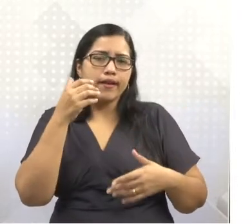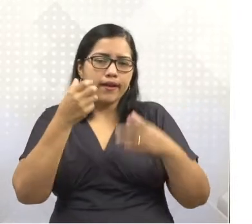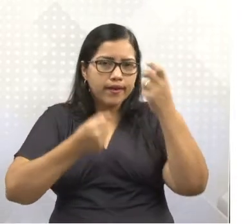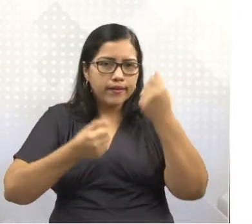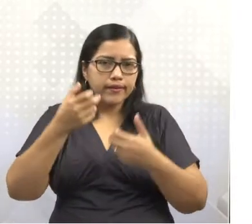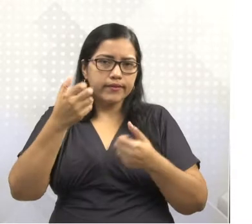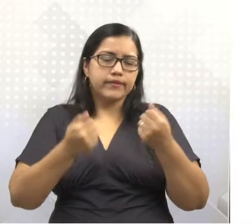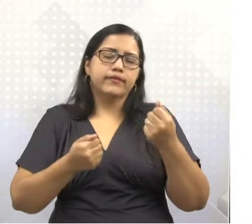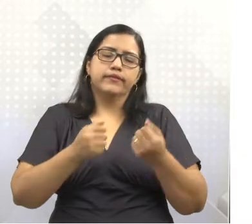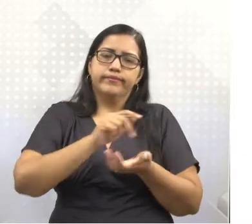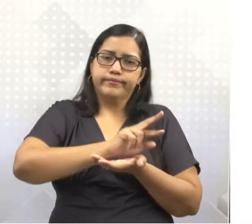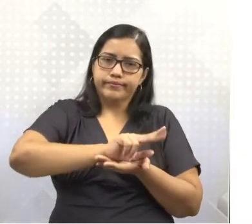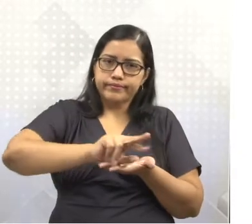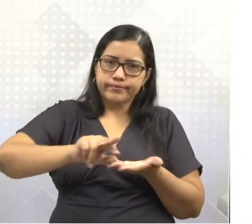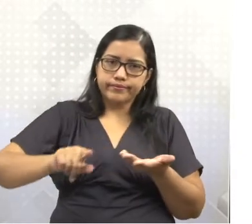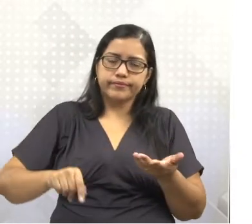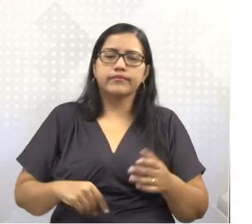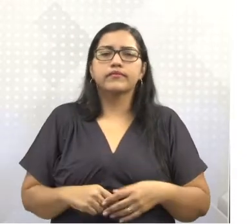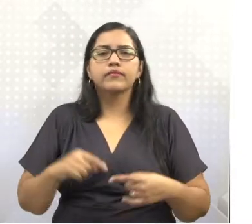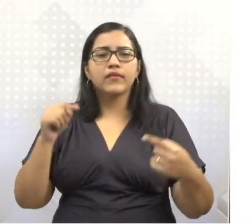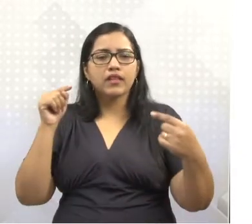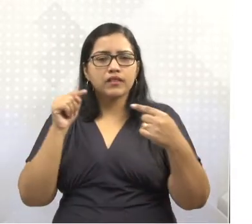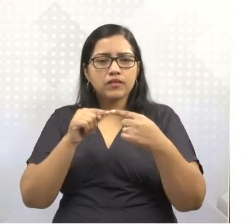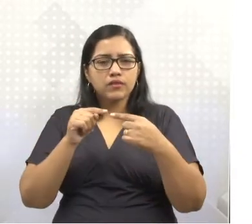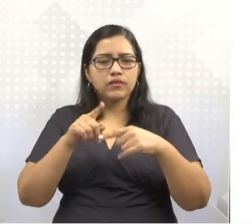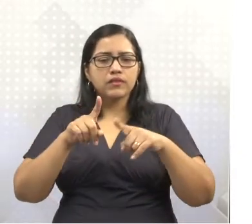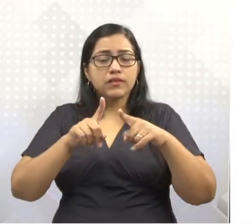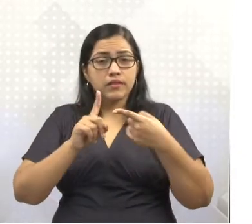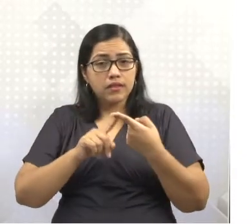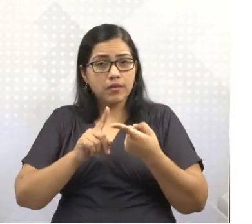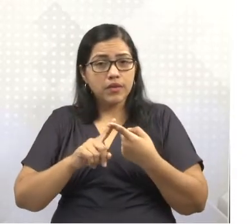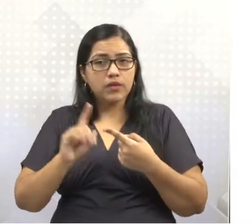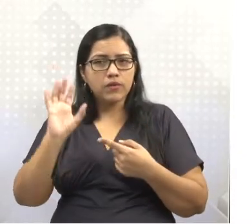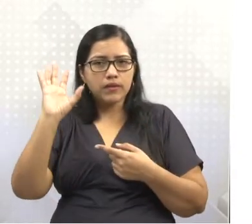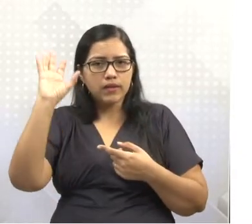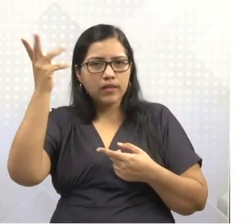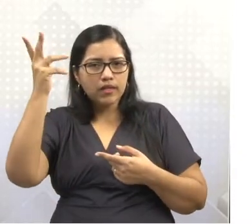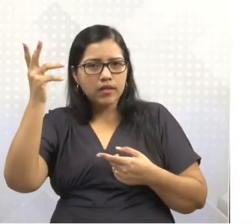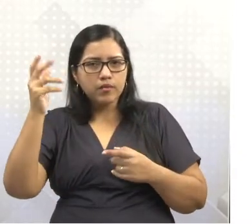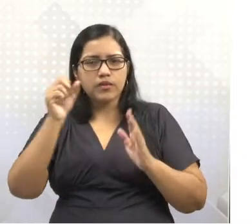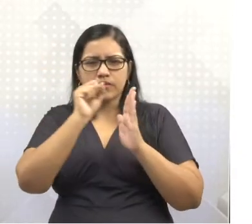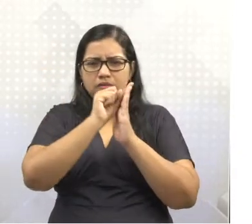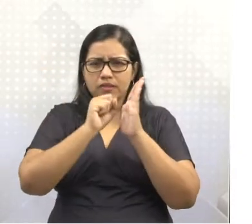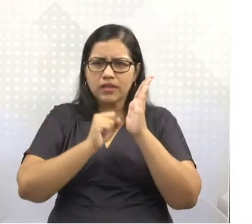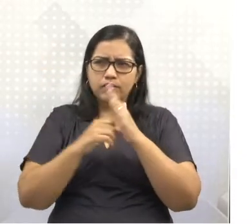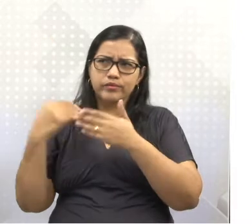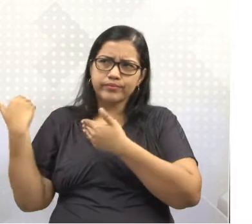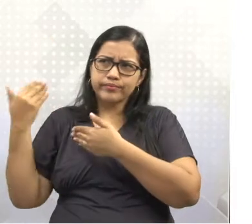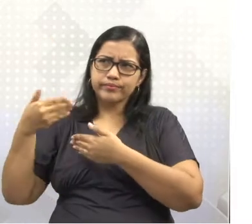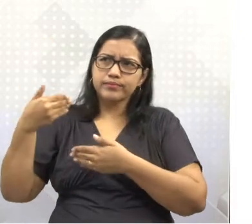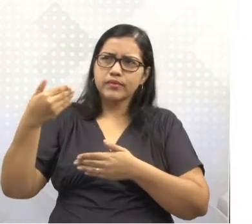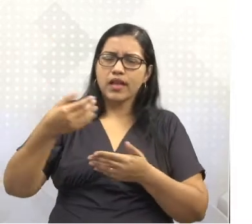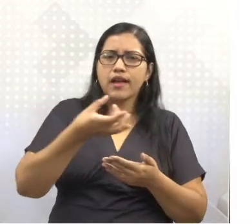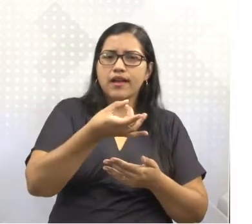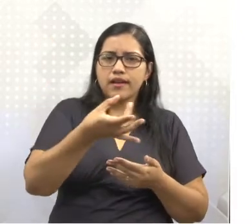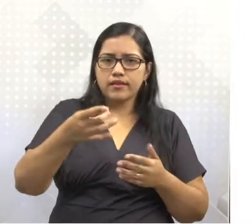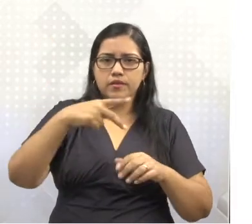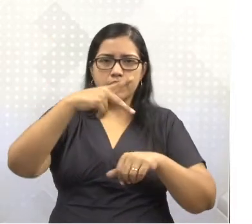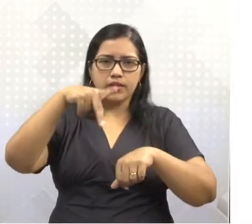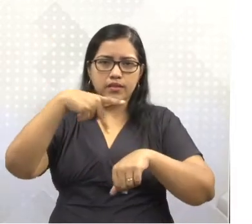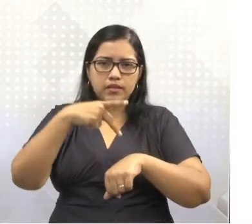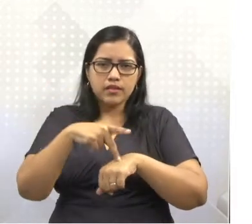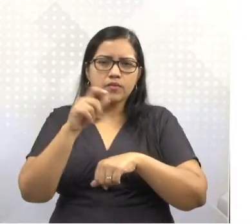cereais. De acordo com as condições climáticas, nós podemos ver que ao longo dos séculos, cada país foi se especializando na produção